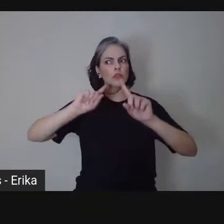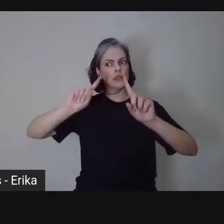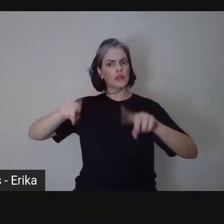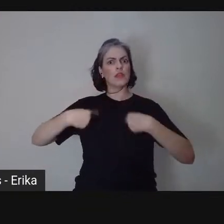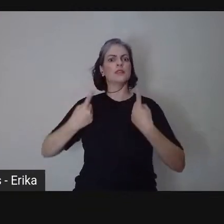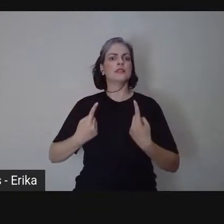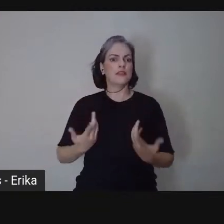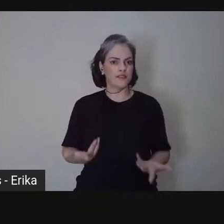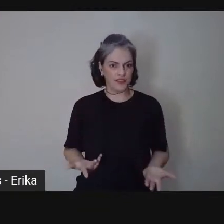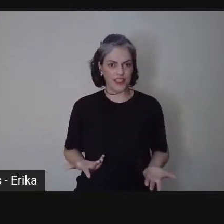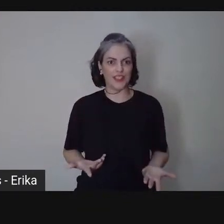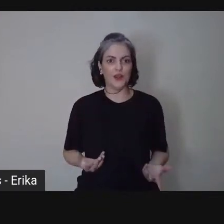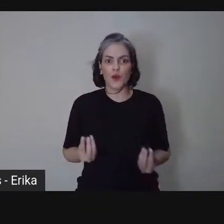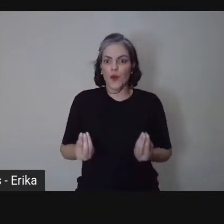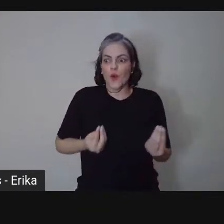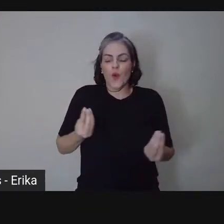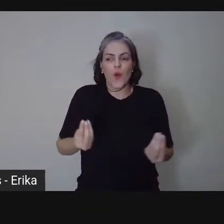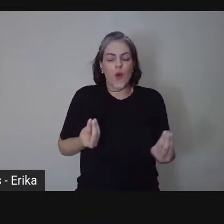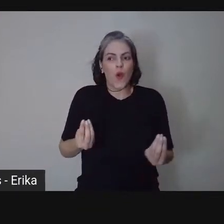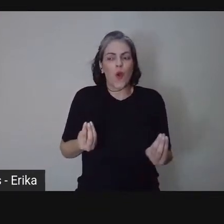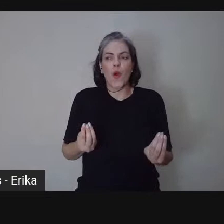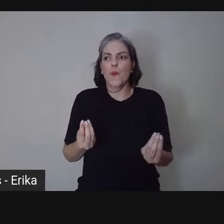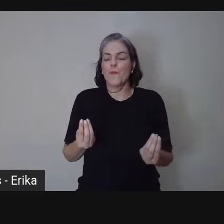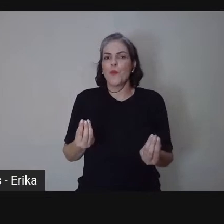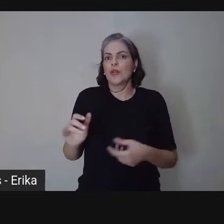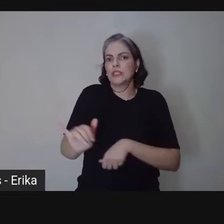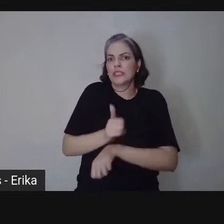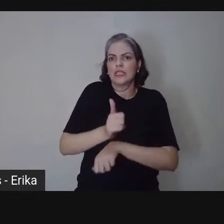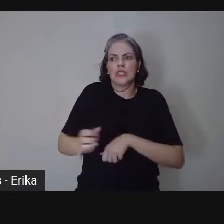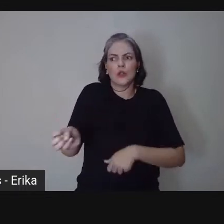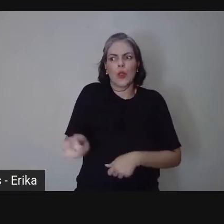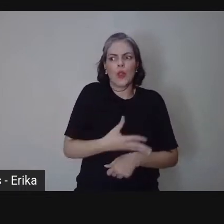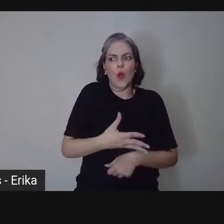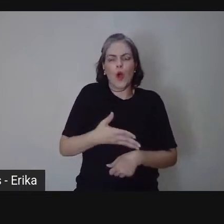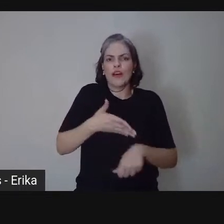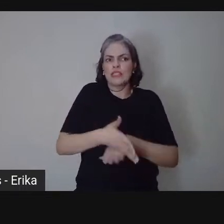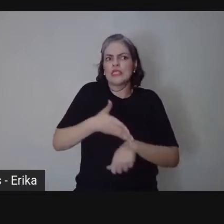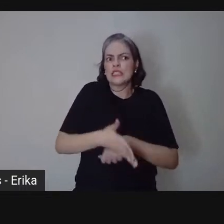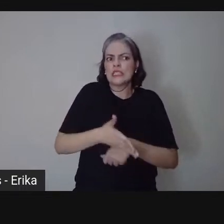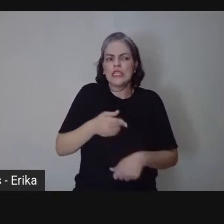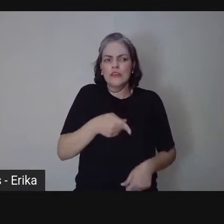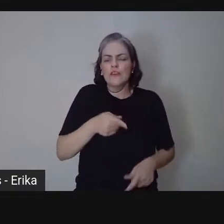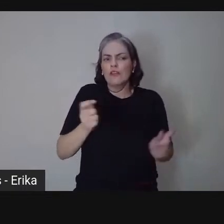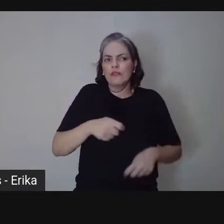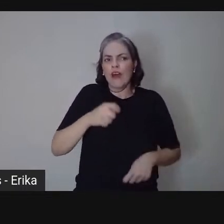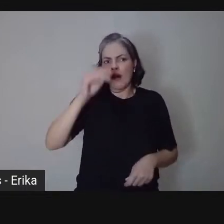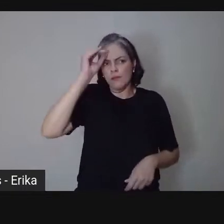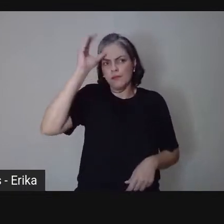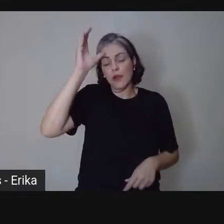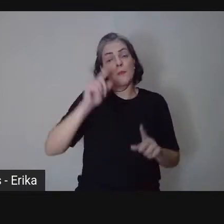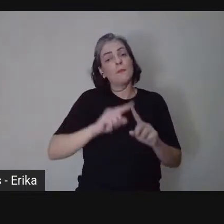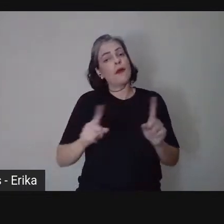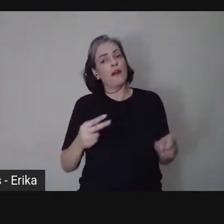conhecimentos mais acessíveis, obviamente que sem perder o rigor